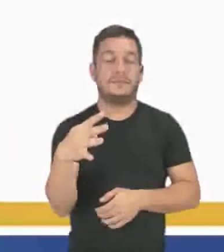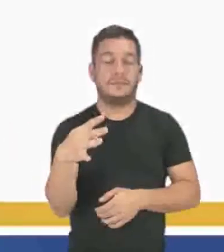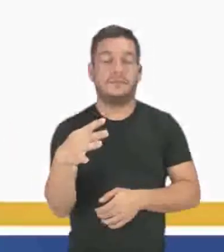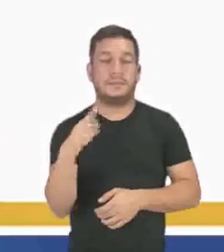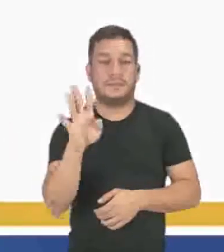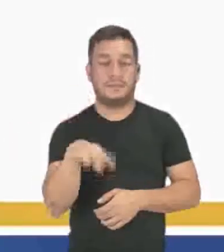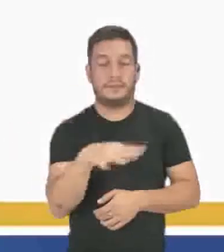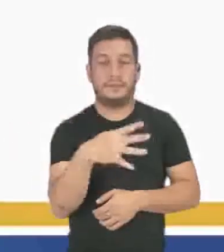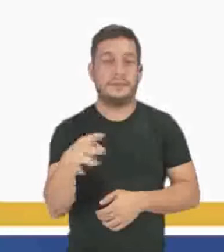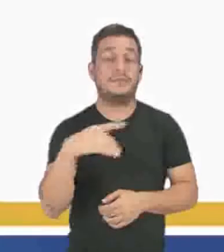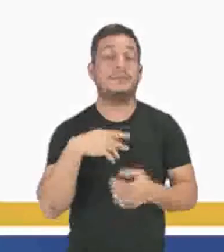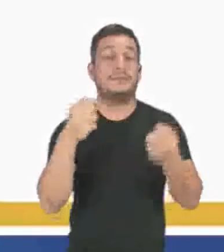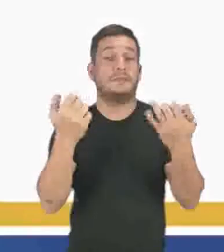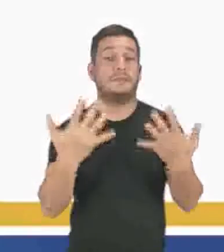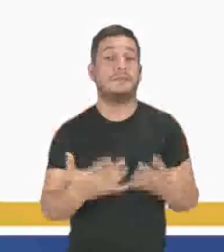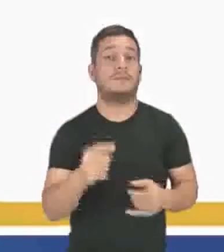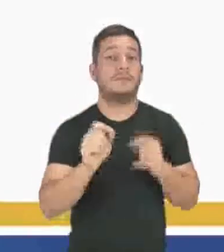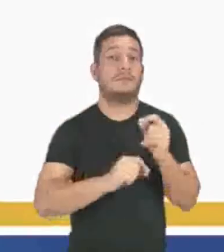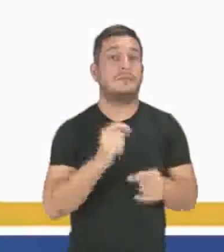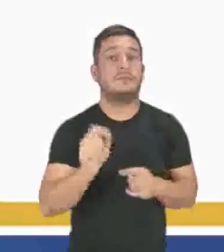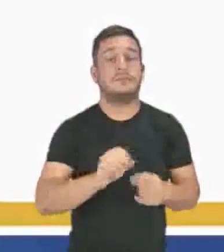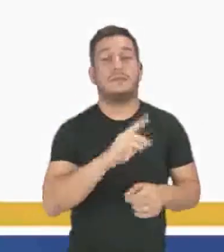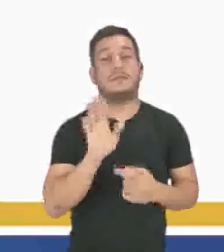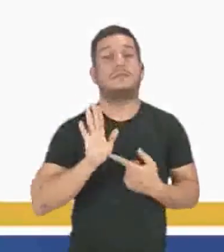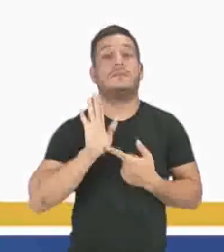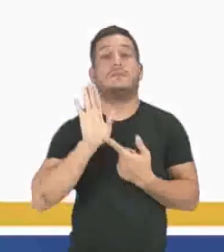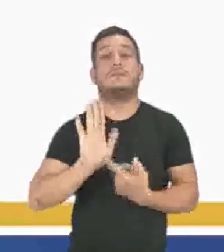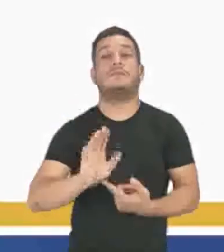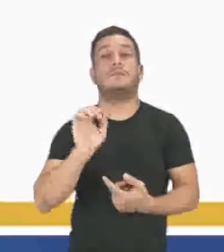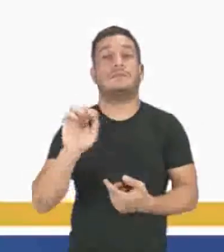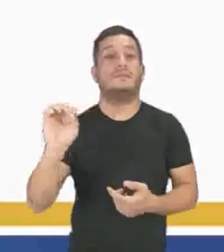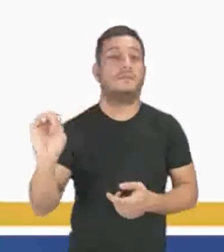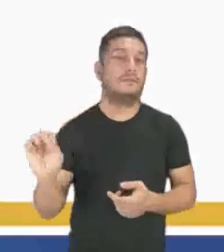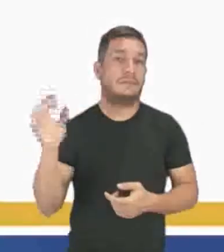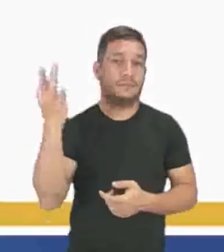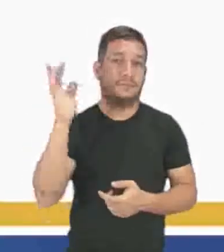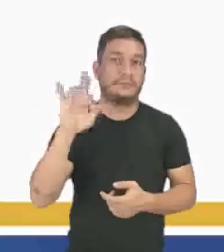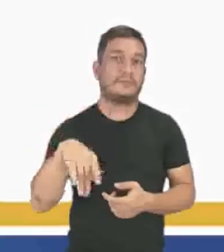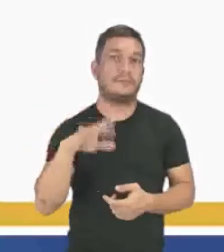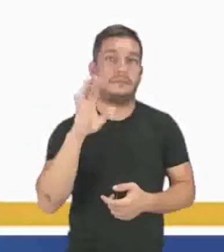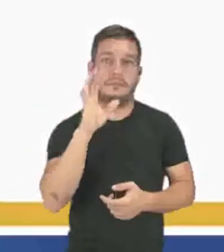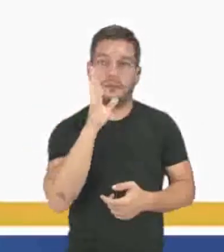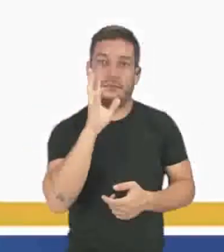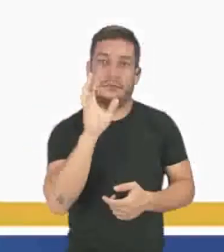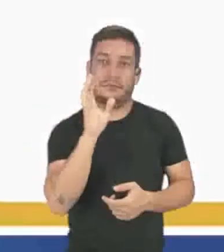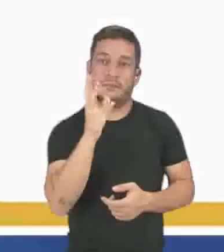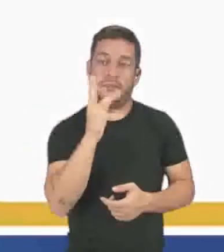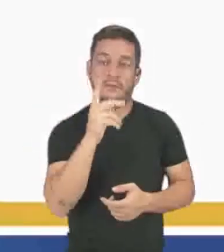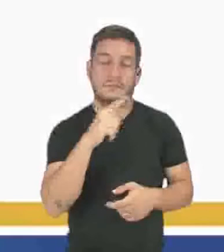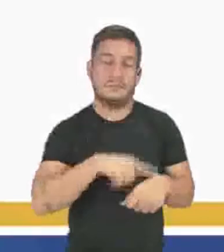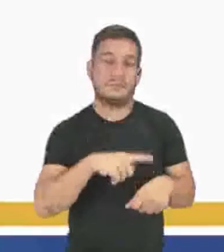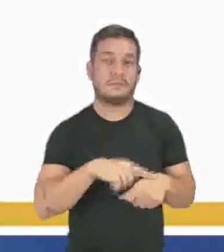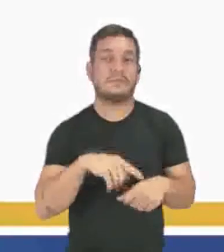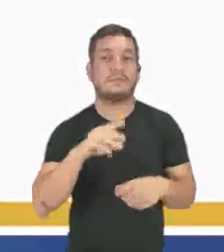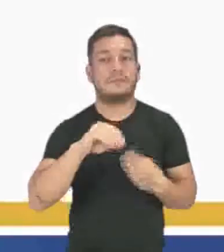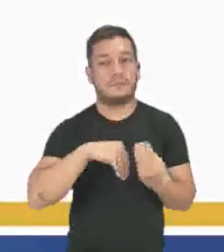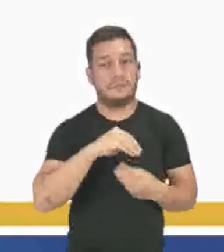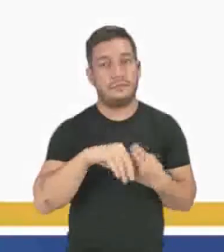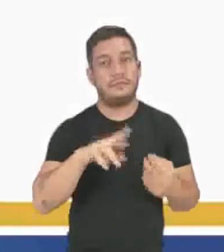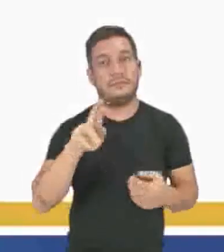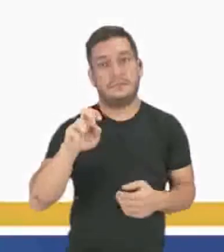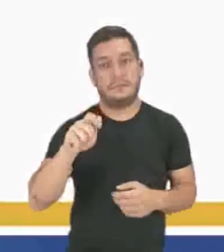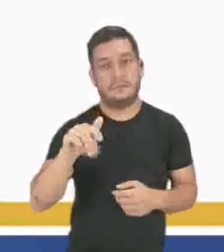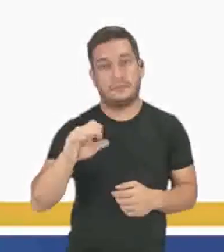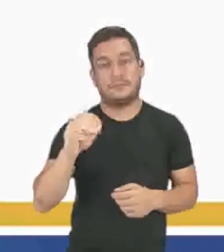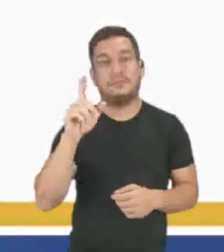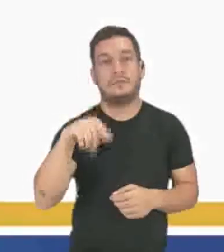Essa tabela está explicando ou está demonstrando o tempo que aconteceu essa reação. Então, como a gente observa